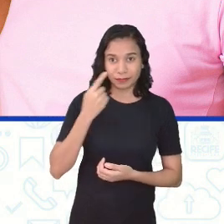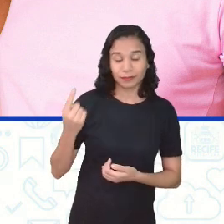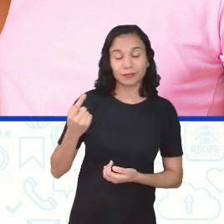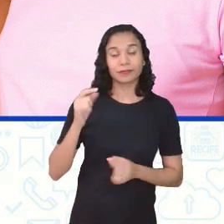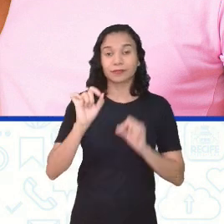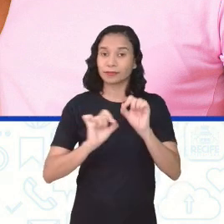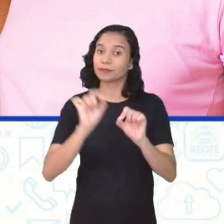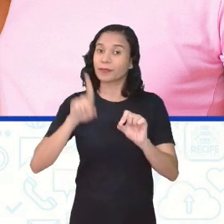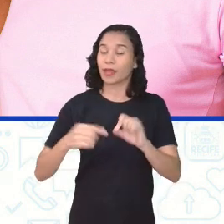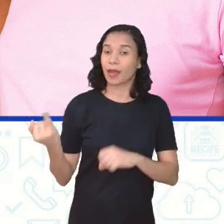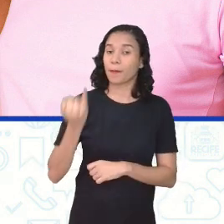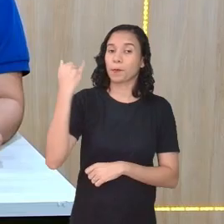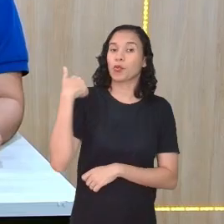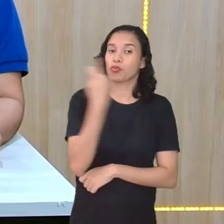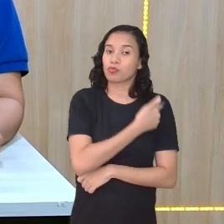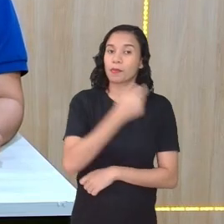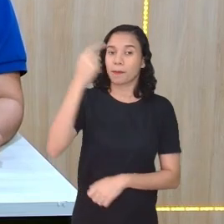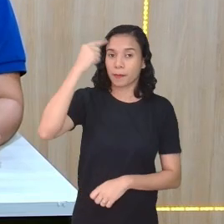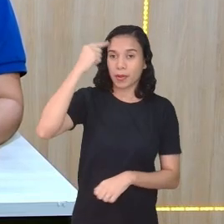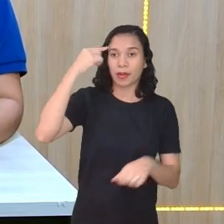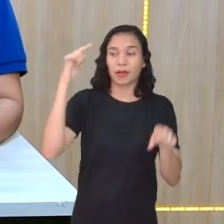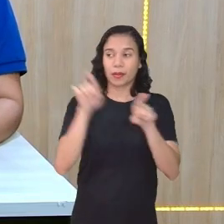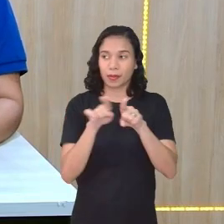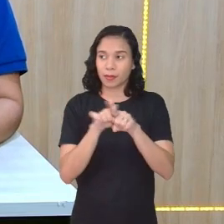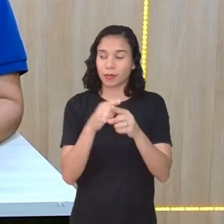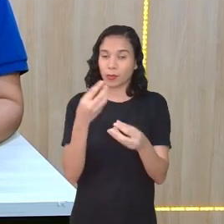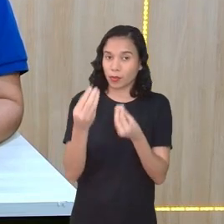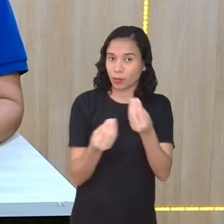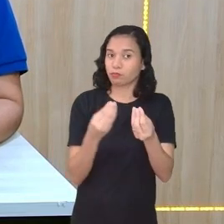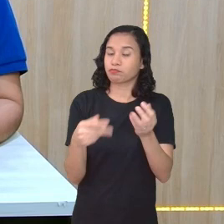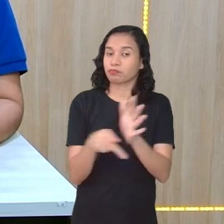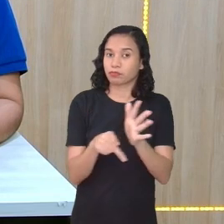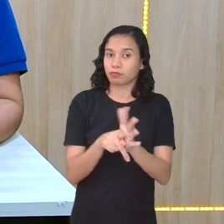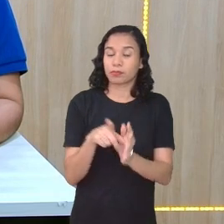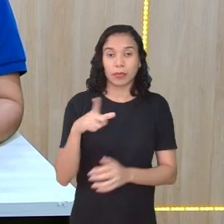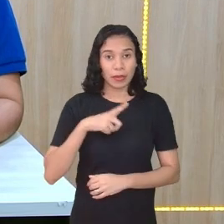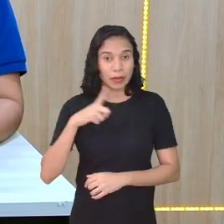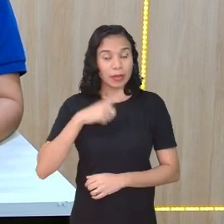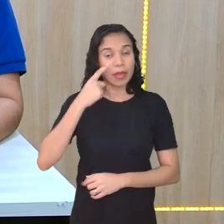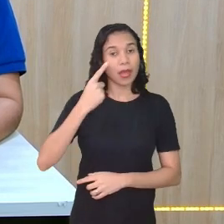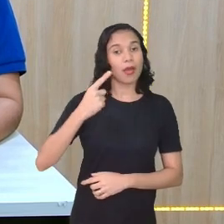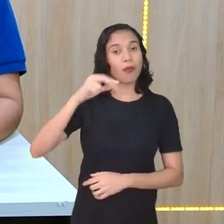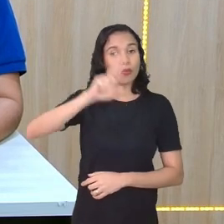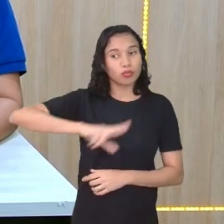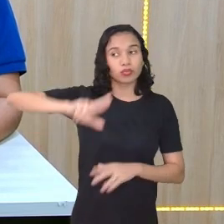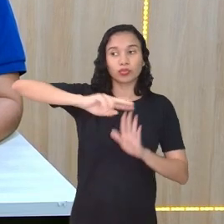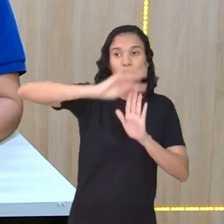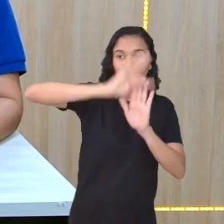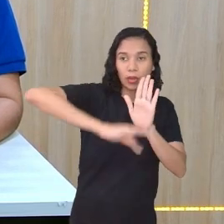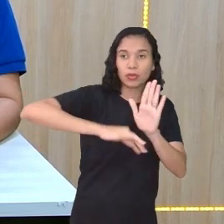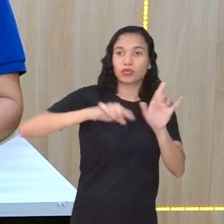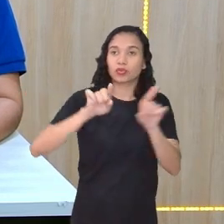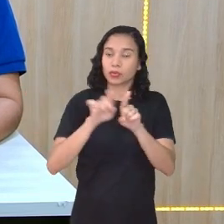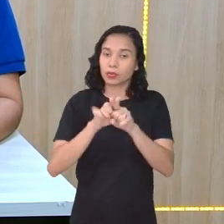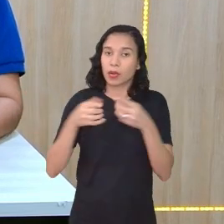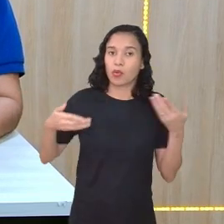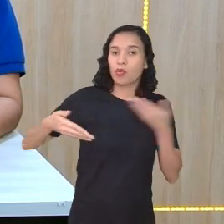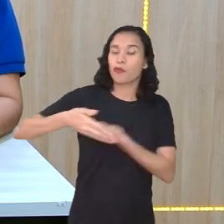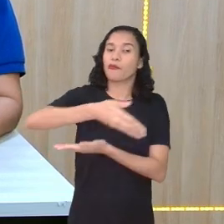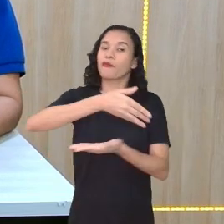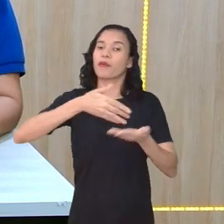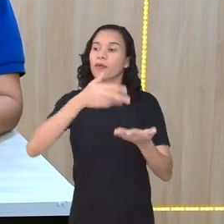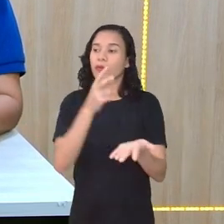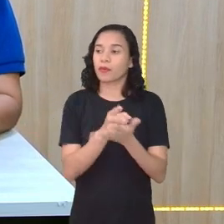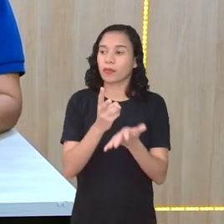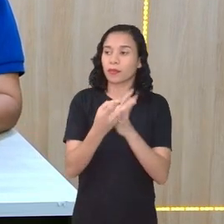E é importante pensar também como, além da oralidade, as produções escritas, elas conversam sempre com